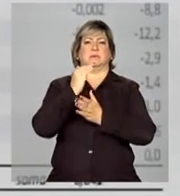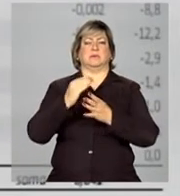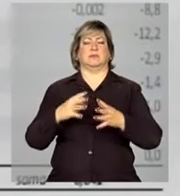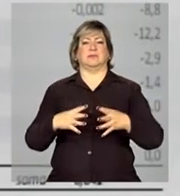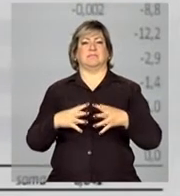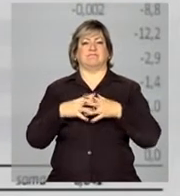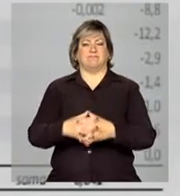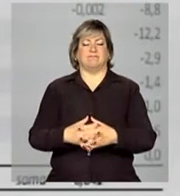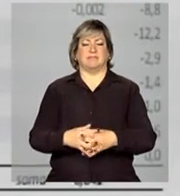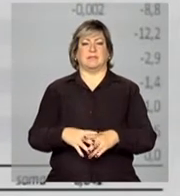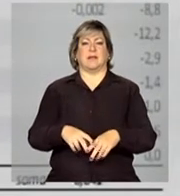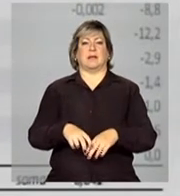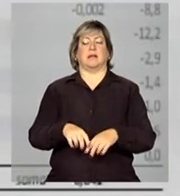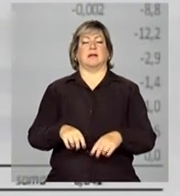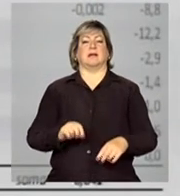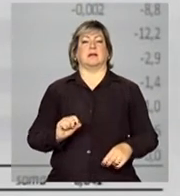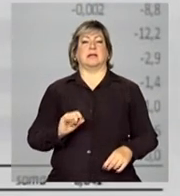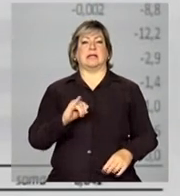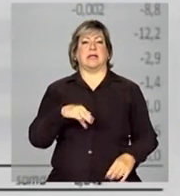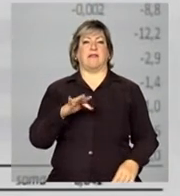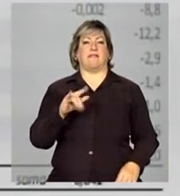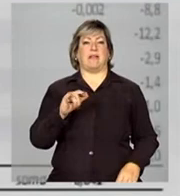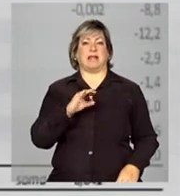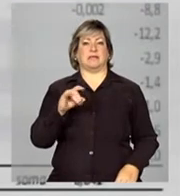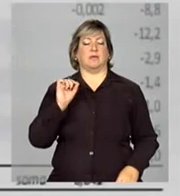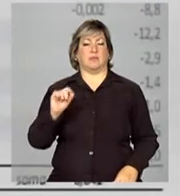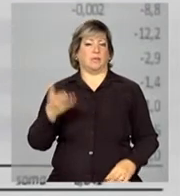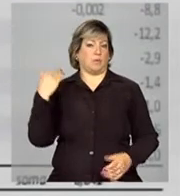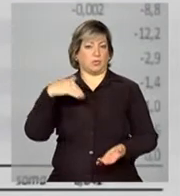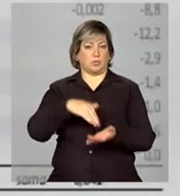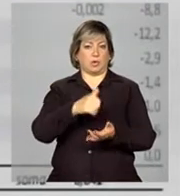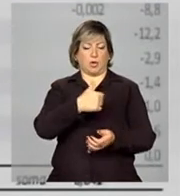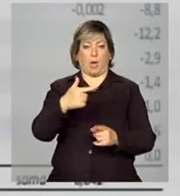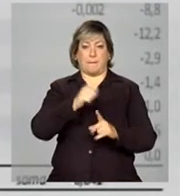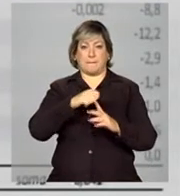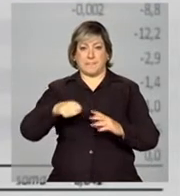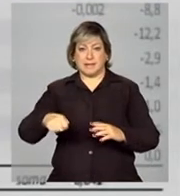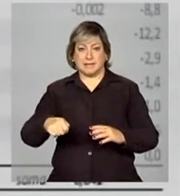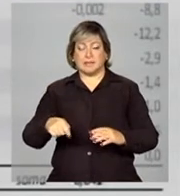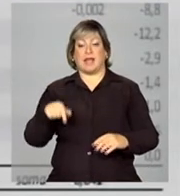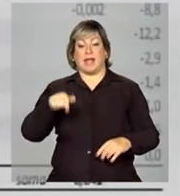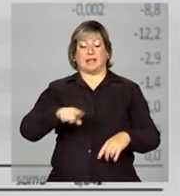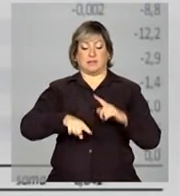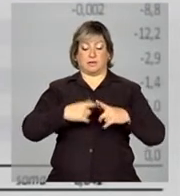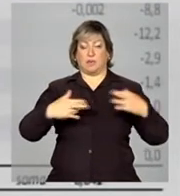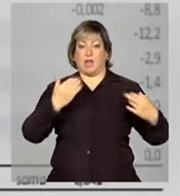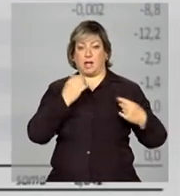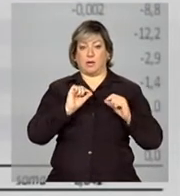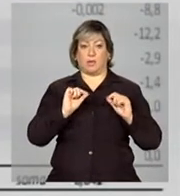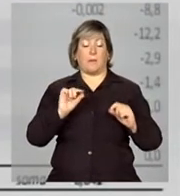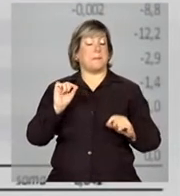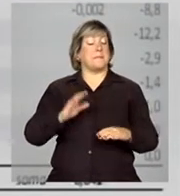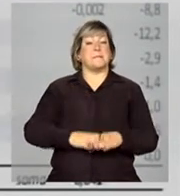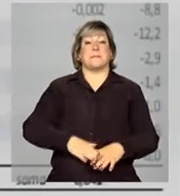nesses últimos 12 meses. Então, temos que, dos produtos alimentares, que teve maior impacto